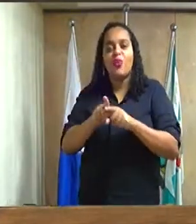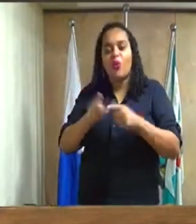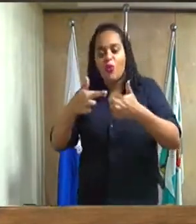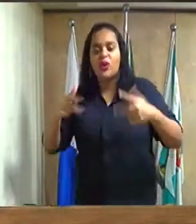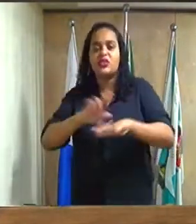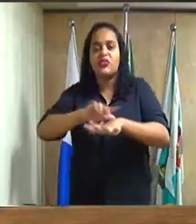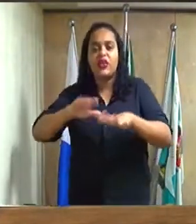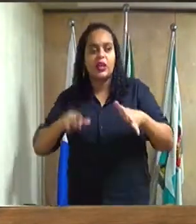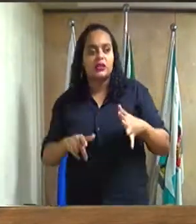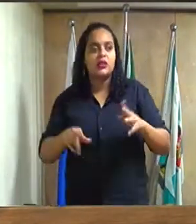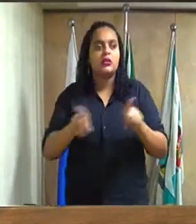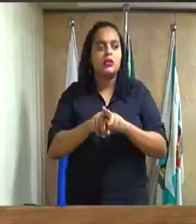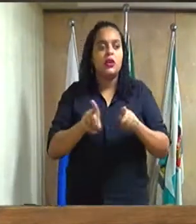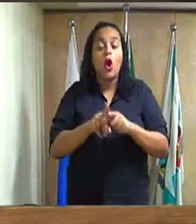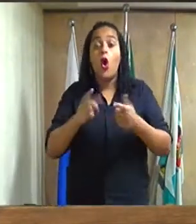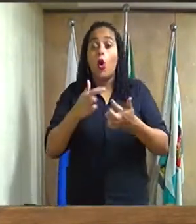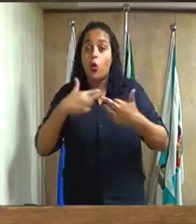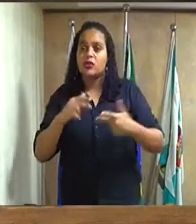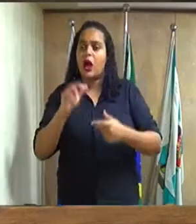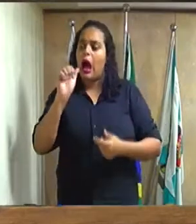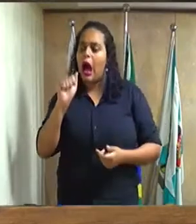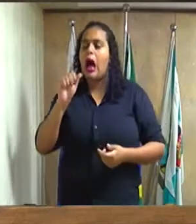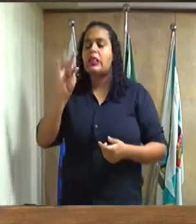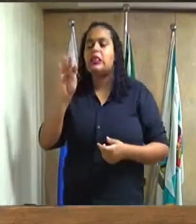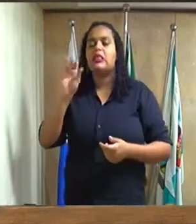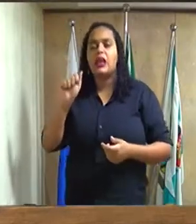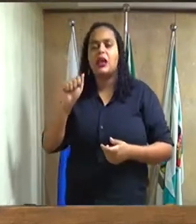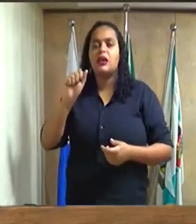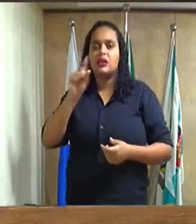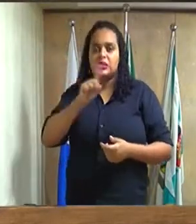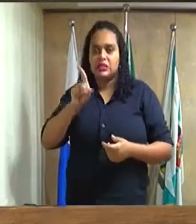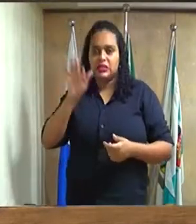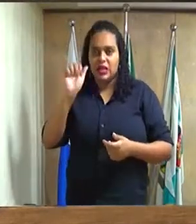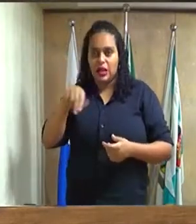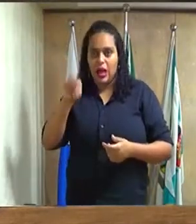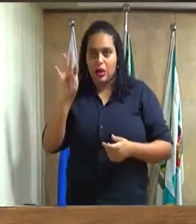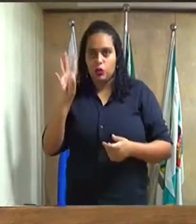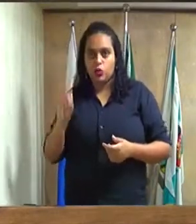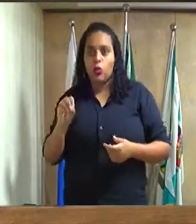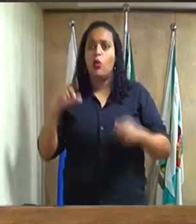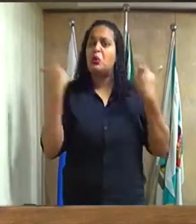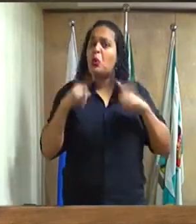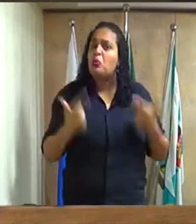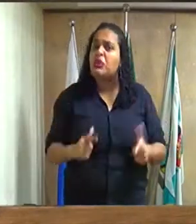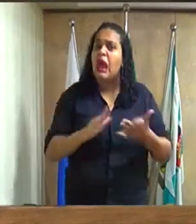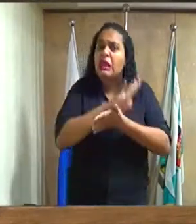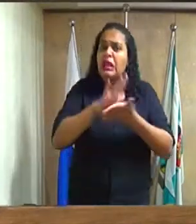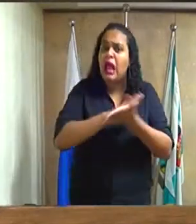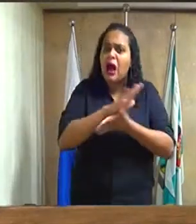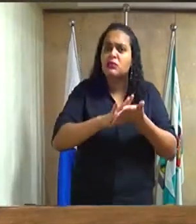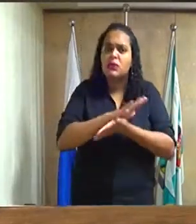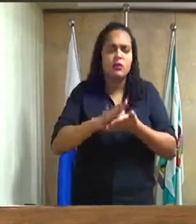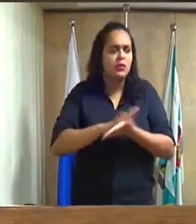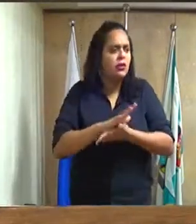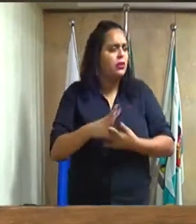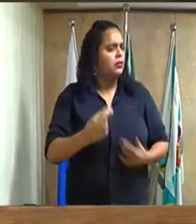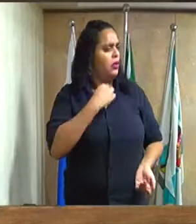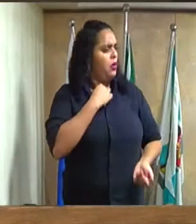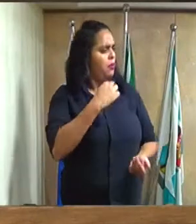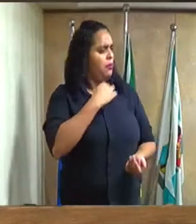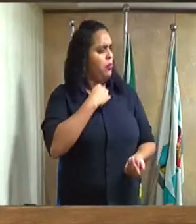pois de artesanato não tem nada. mas como pode uma